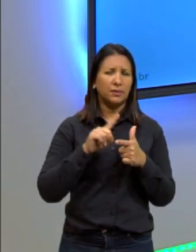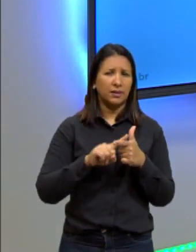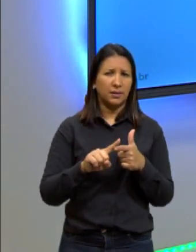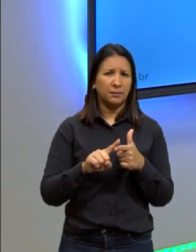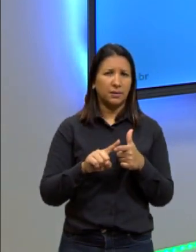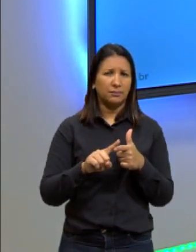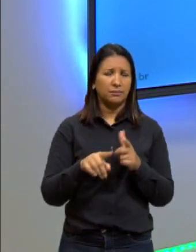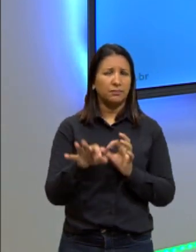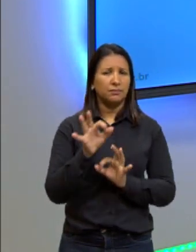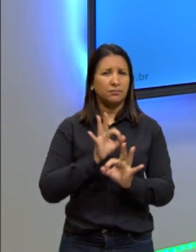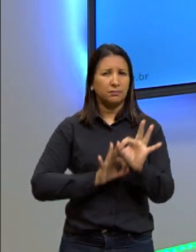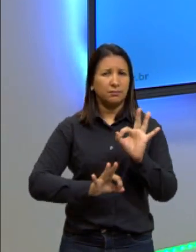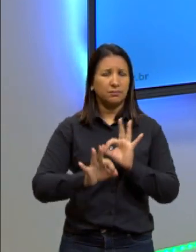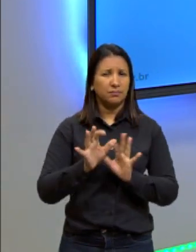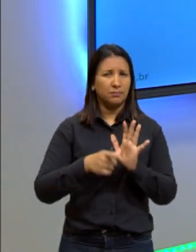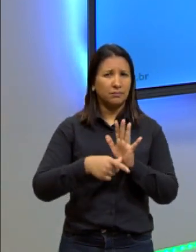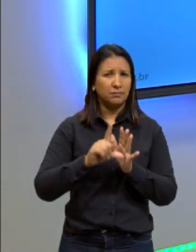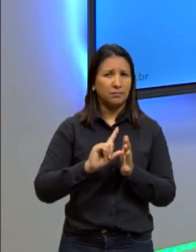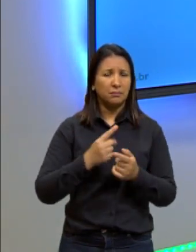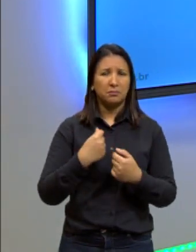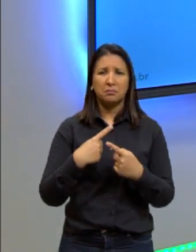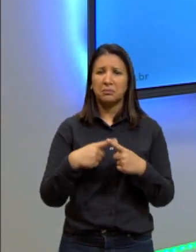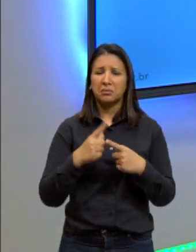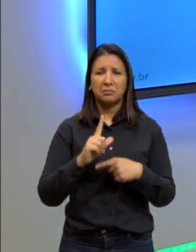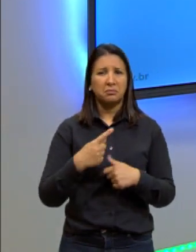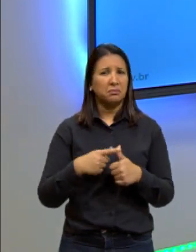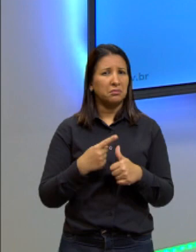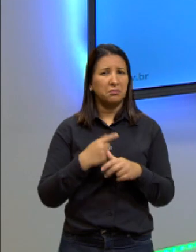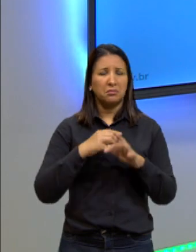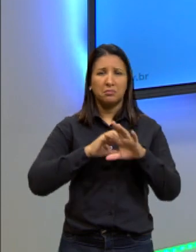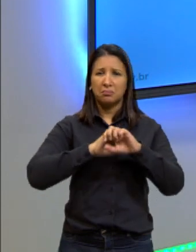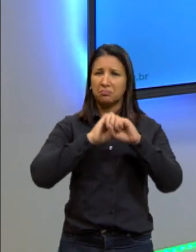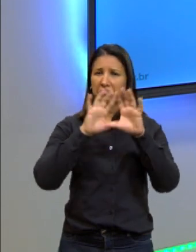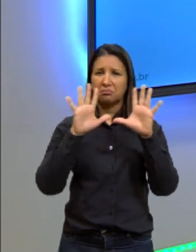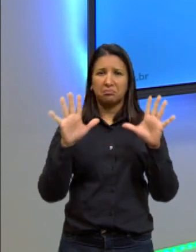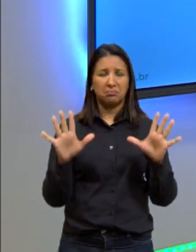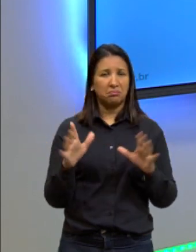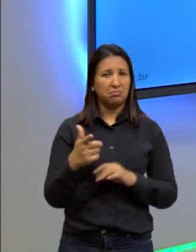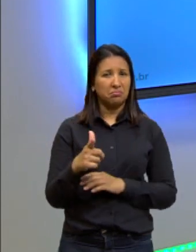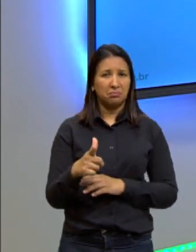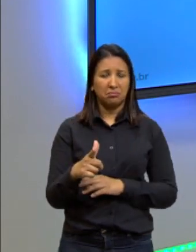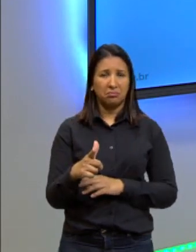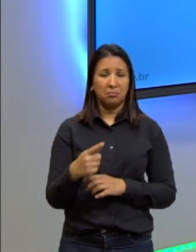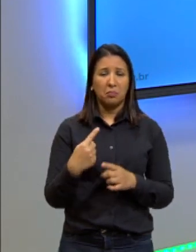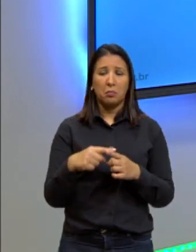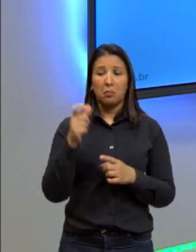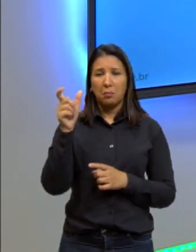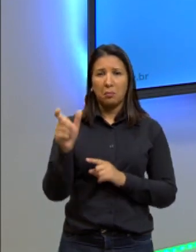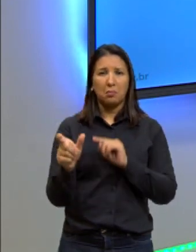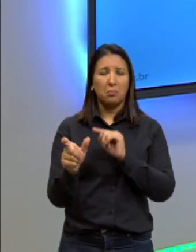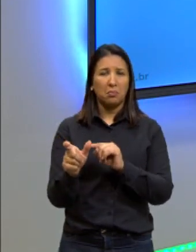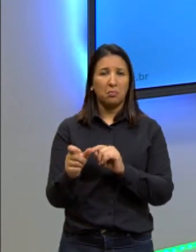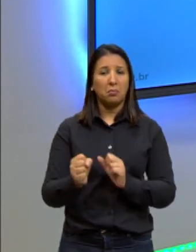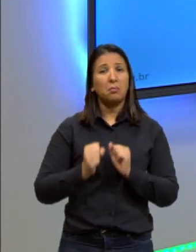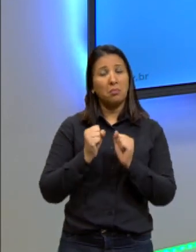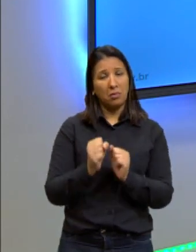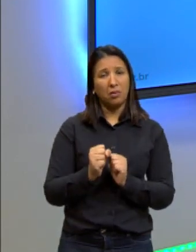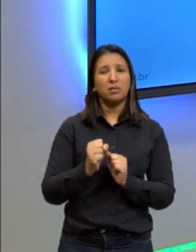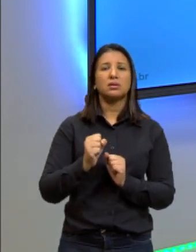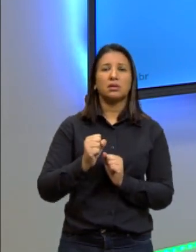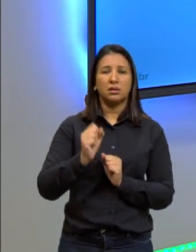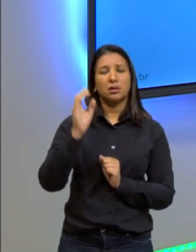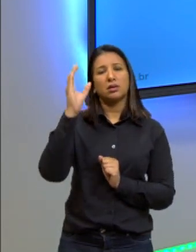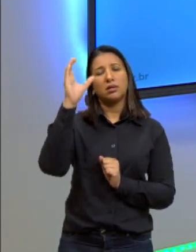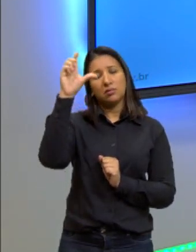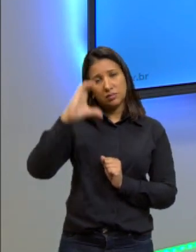projeto. Porque ela não deixa claro, em primeiro lugar, quem é esses que possuem. Talvez seja o cidadão brasileiro, né?